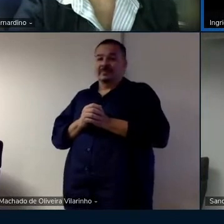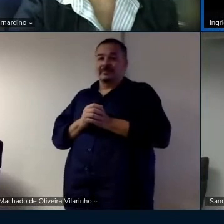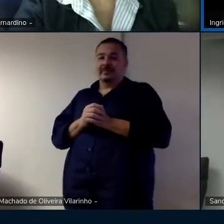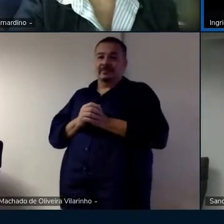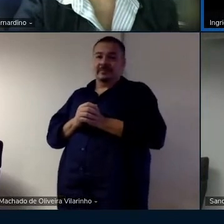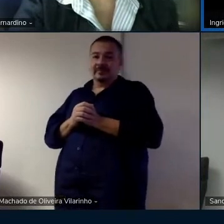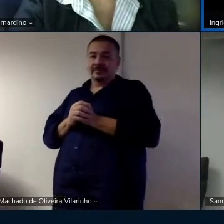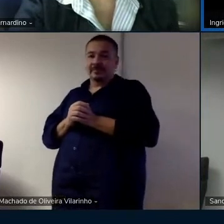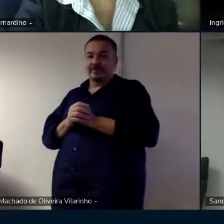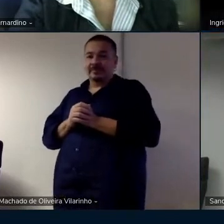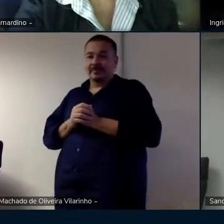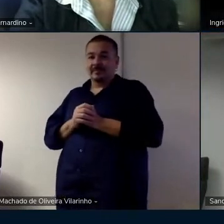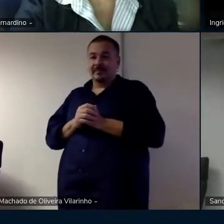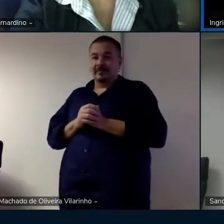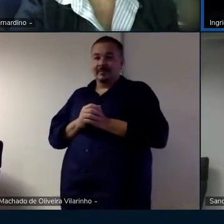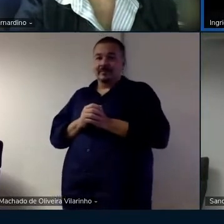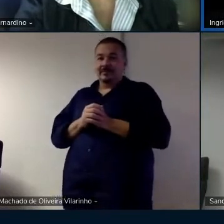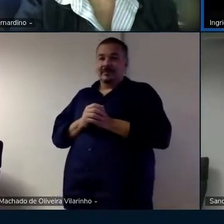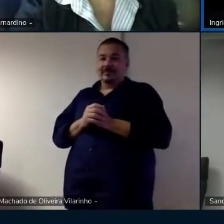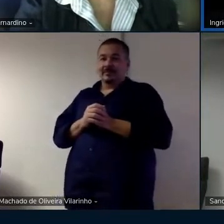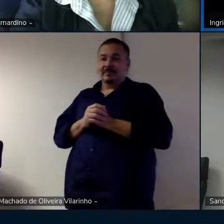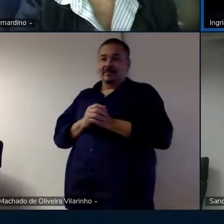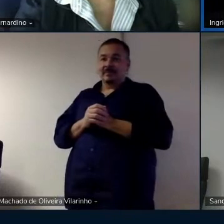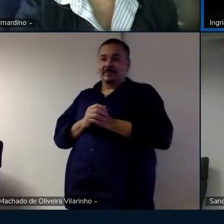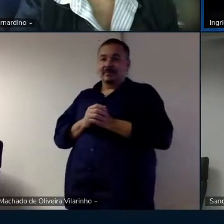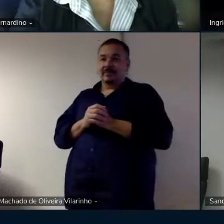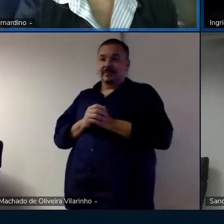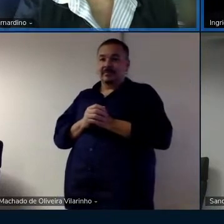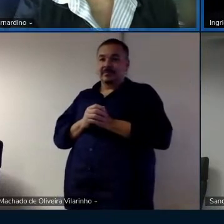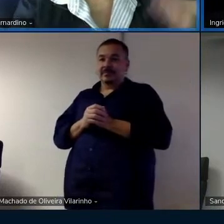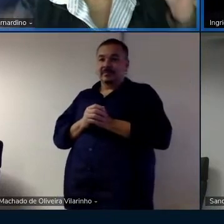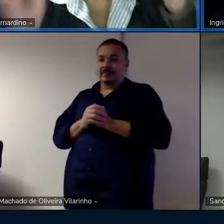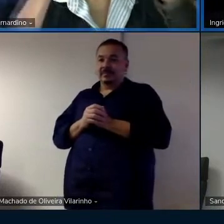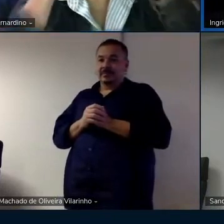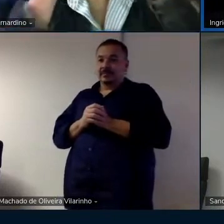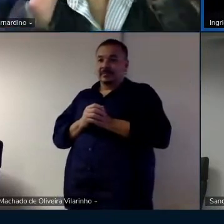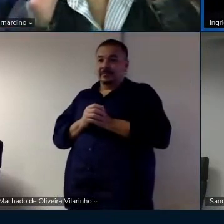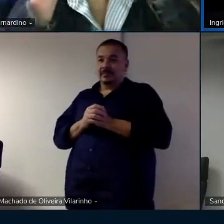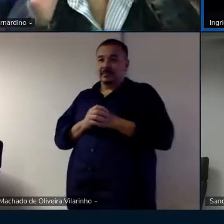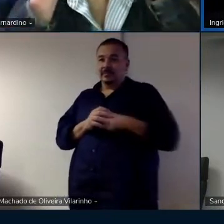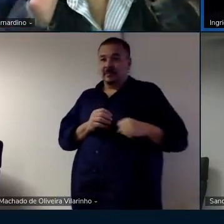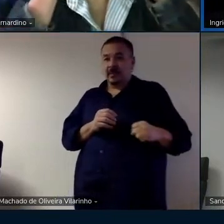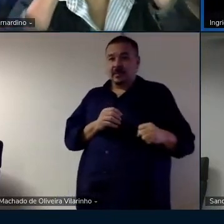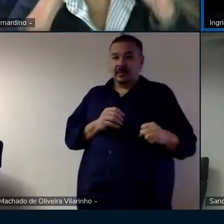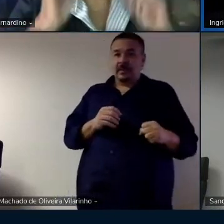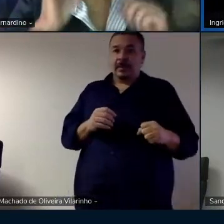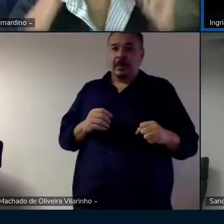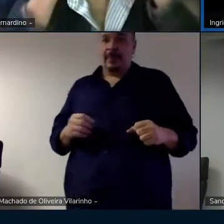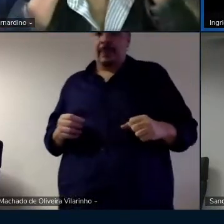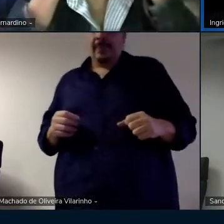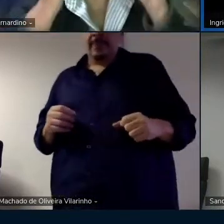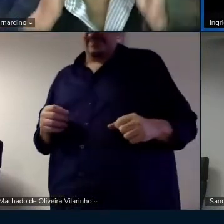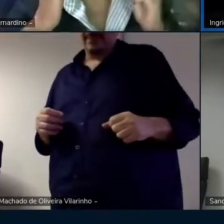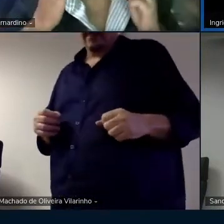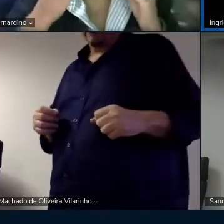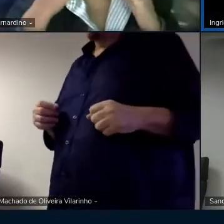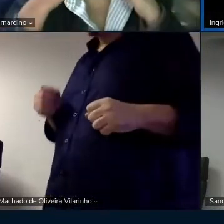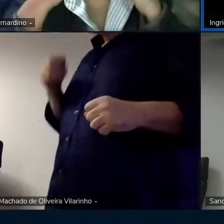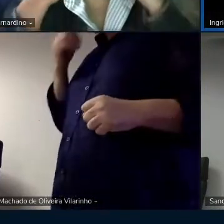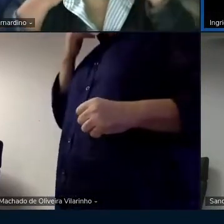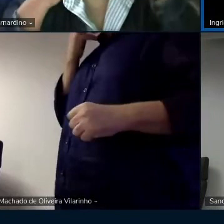três pra onde a gente olha pra cá pra tá errado aqui peraí Ingrid não dá isso